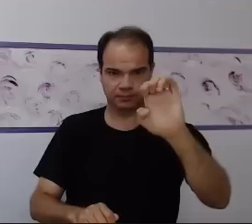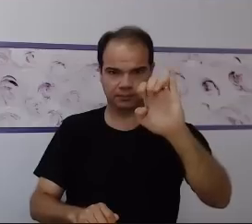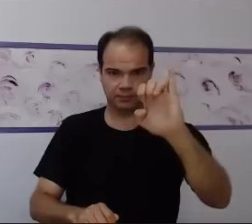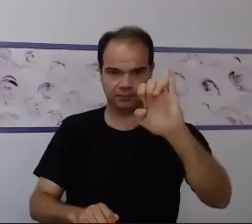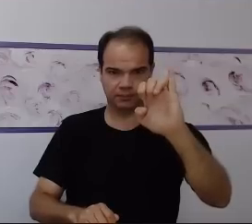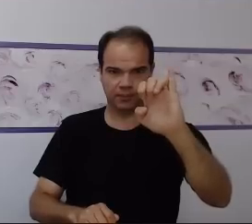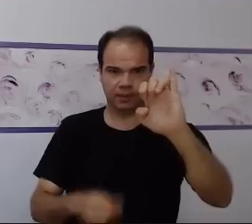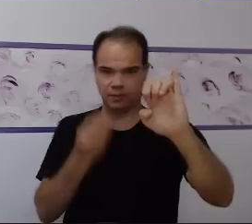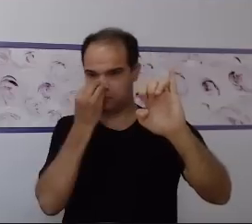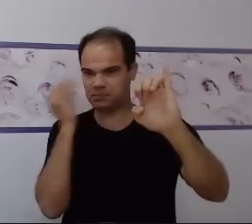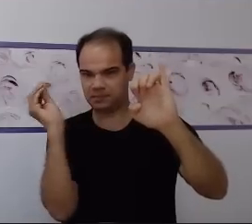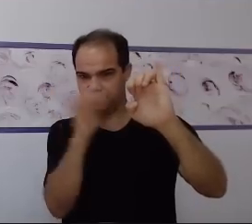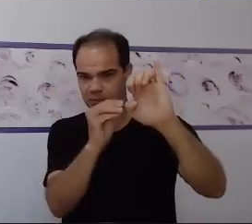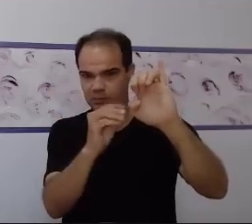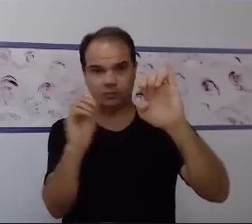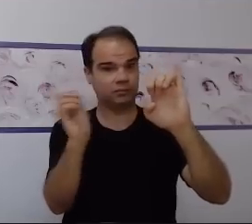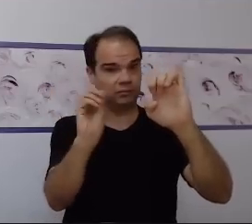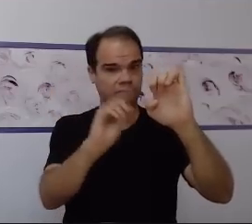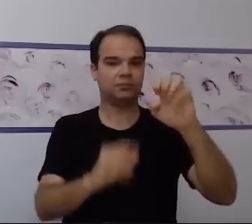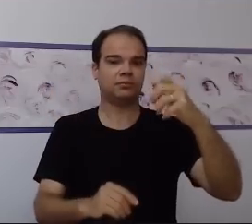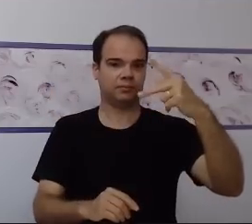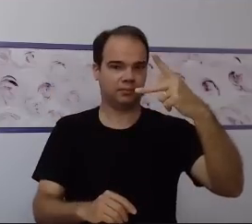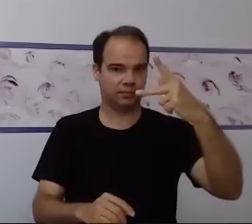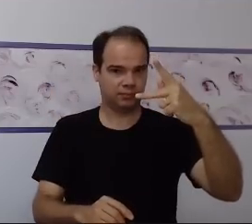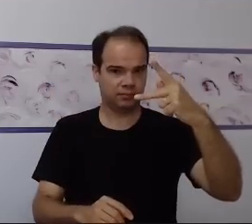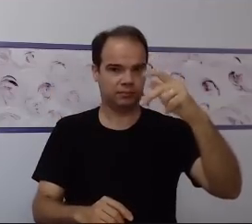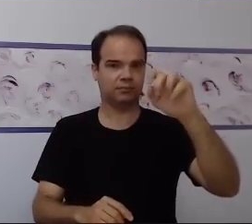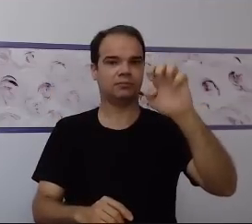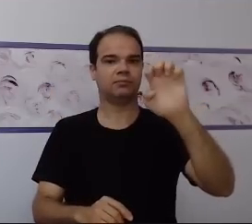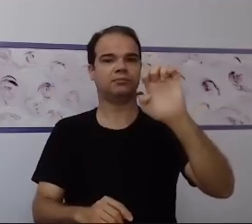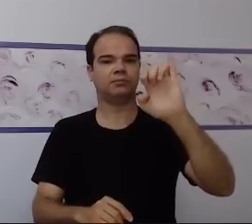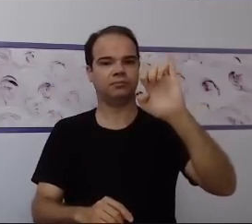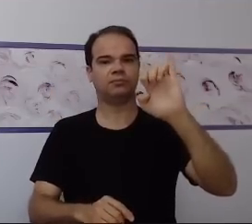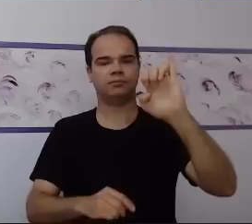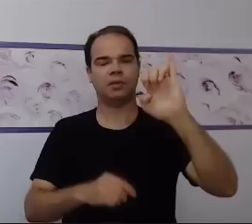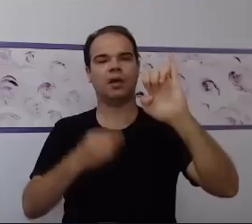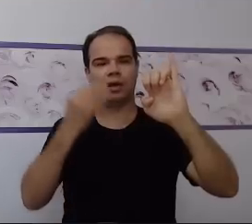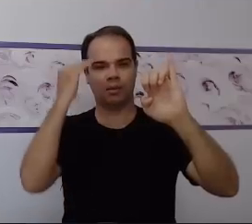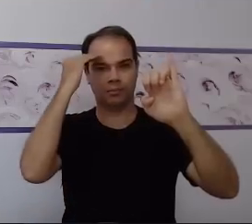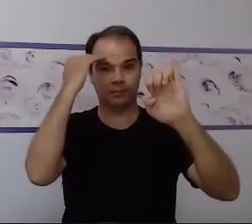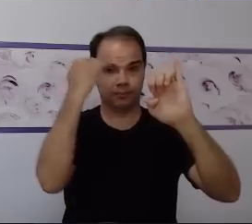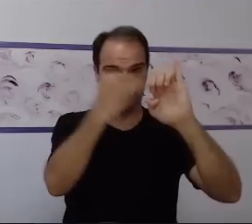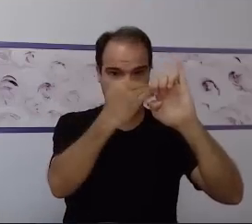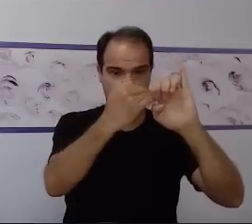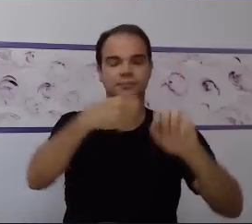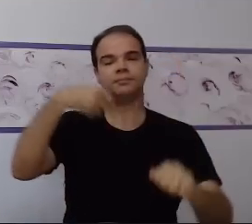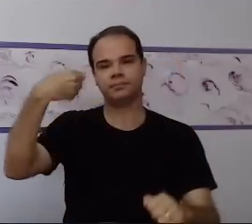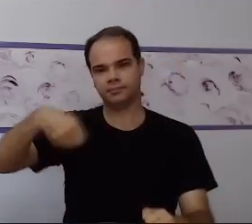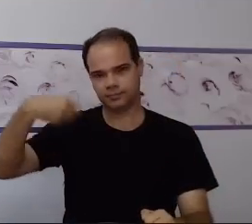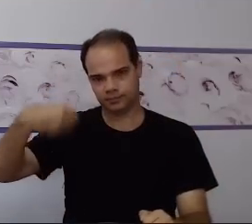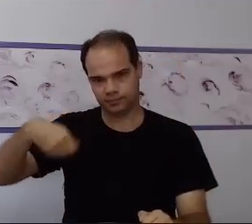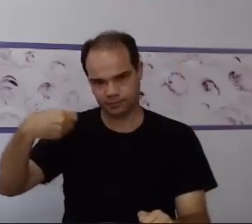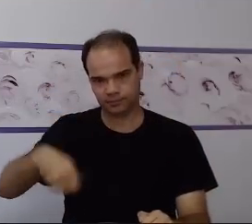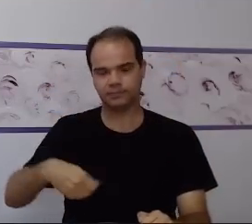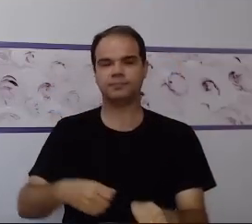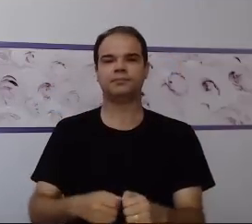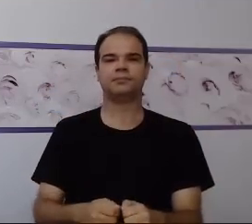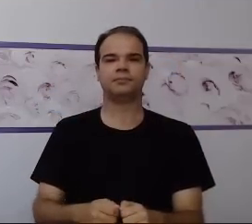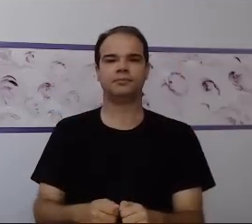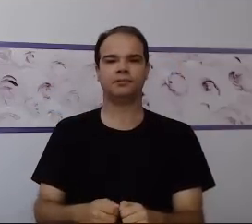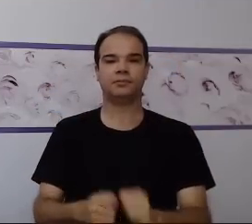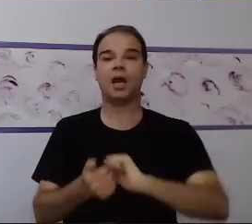nunca, né? Que é o plano educacional individualizado, e a gente vai falar muito sobre isso sempre. Sempre. Quando se fala de